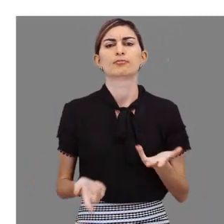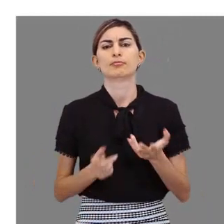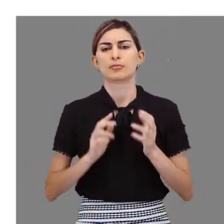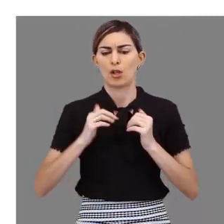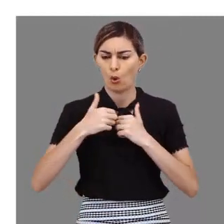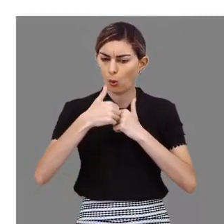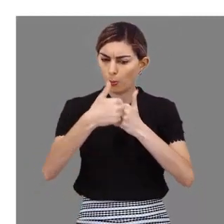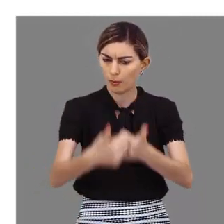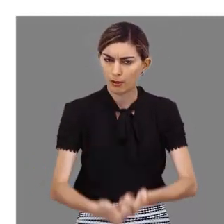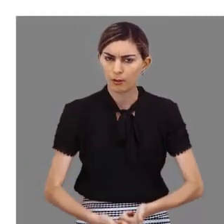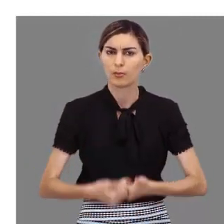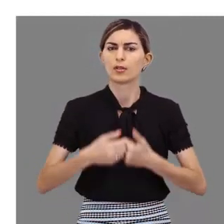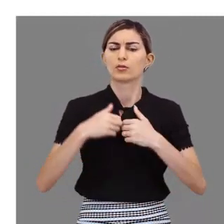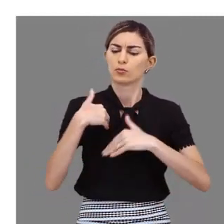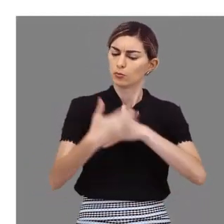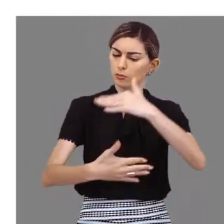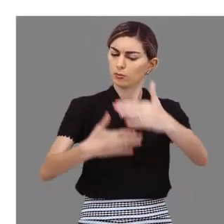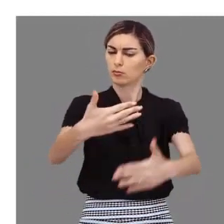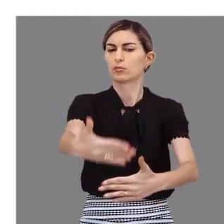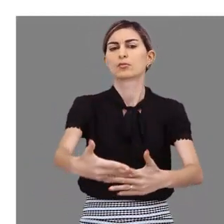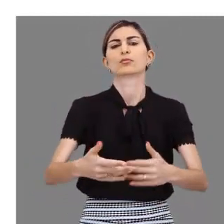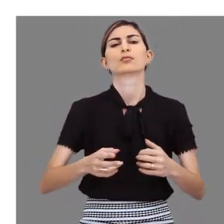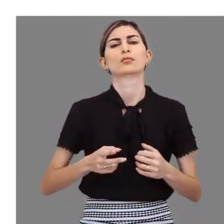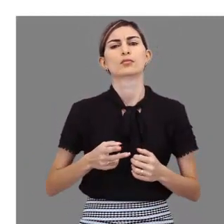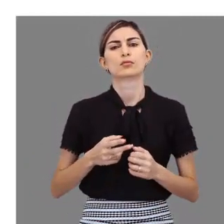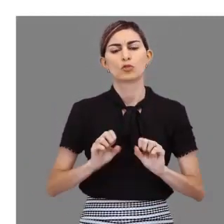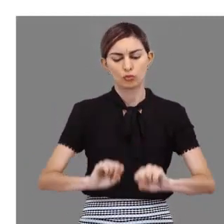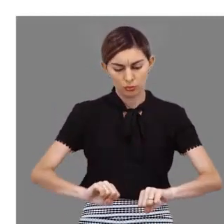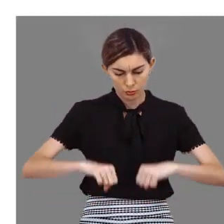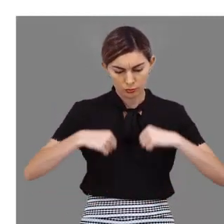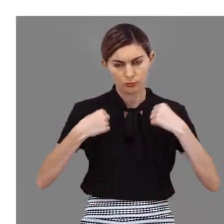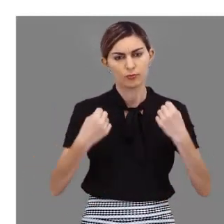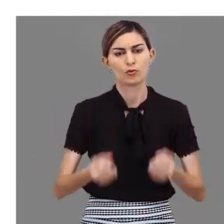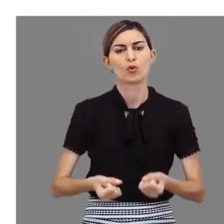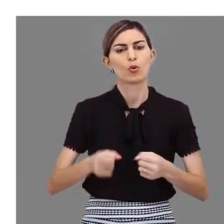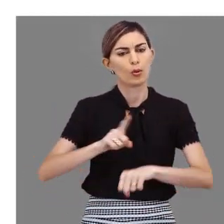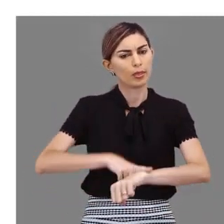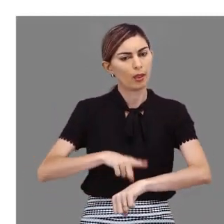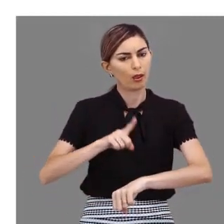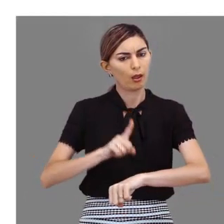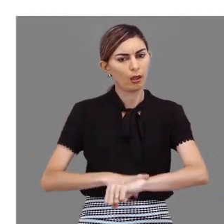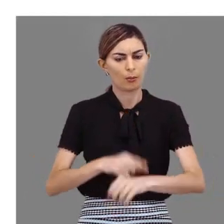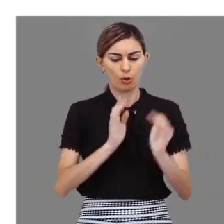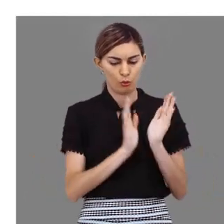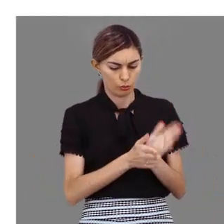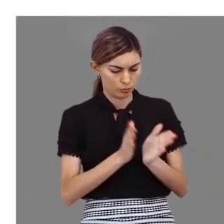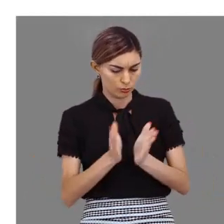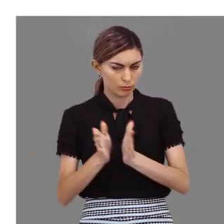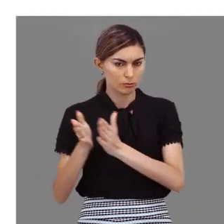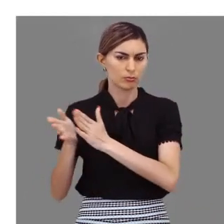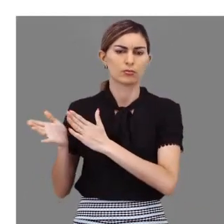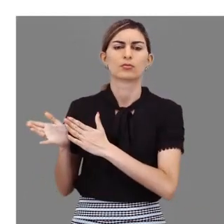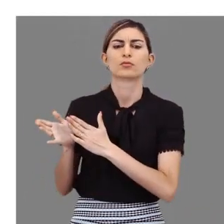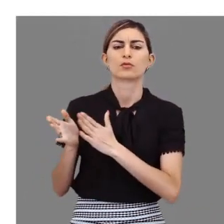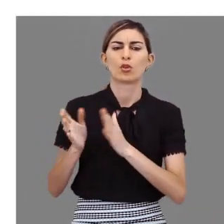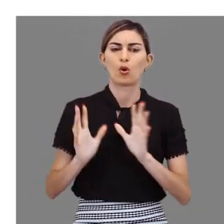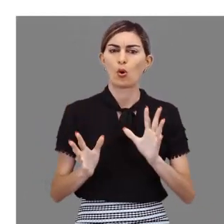acompanhamento do processo, esforço, tempo, organização,